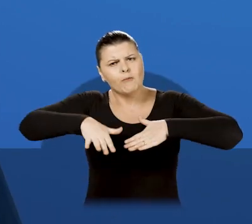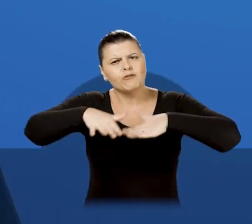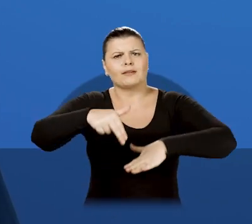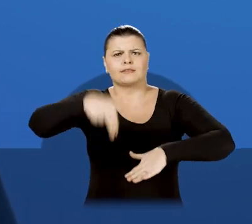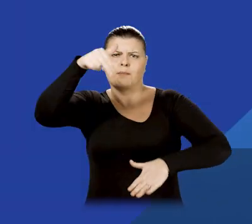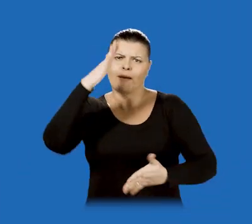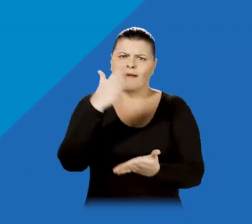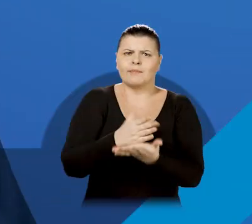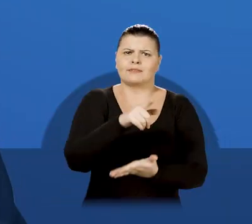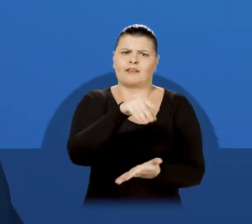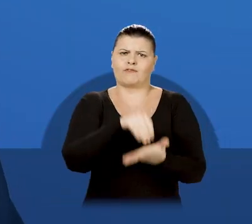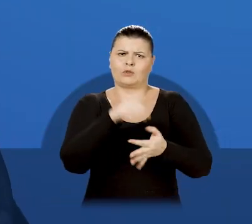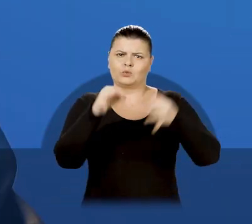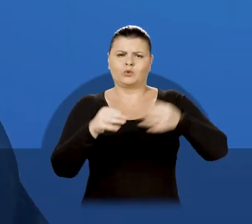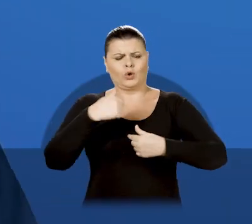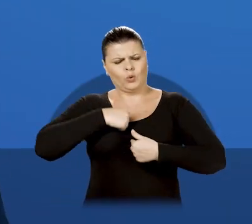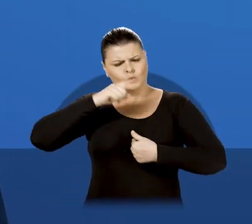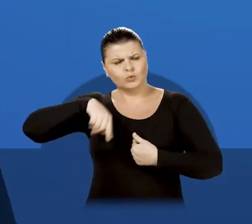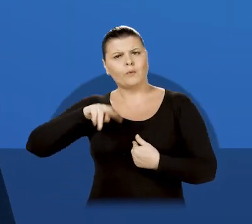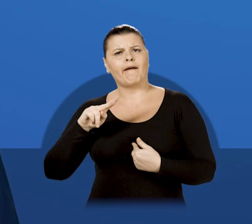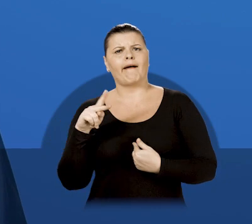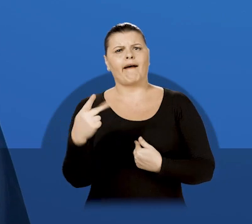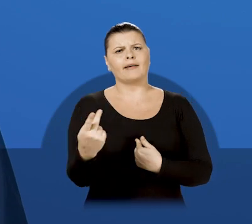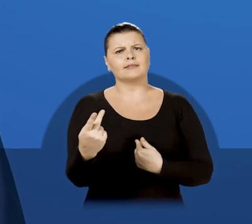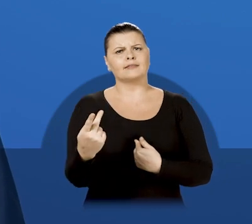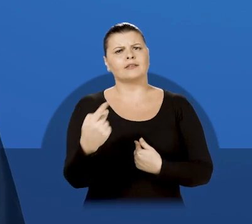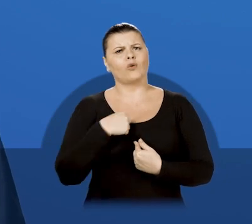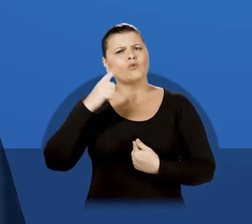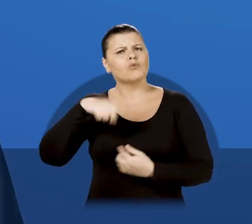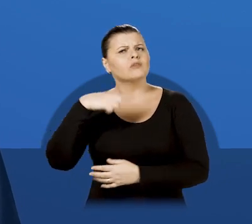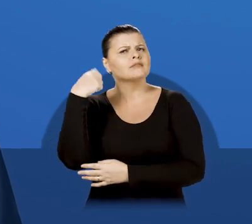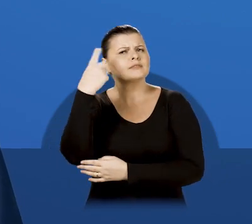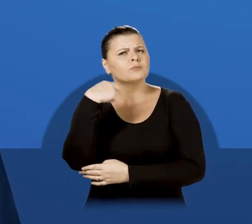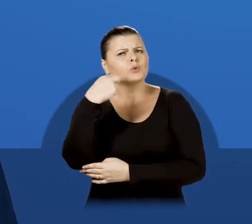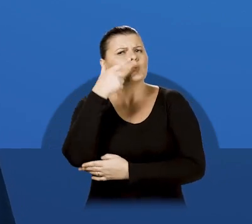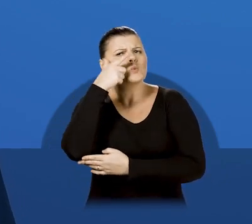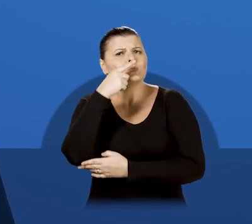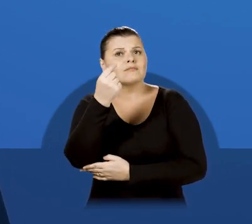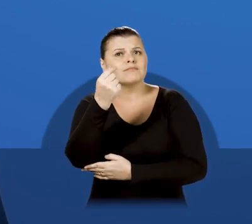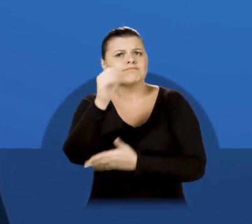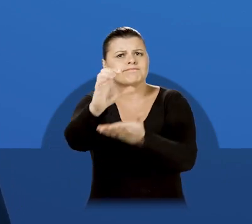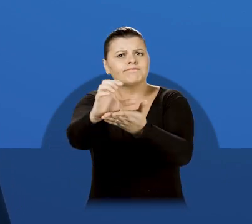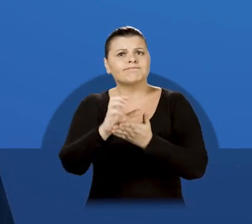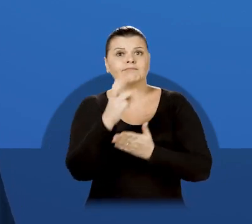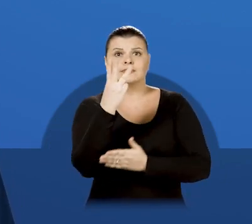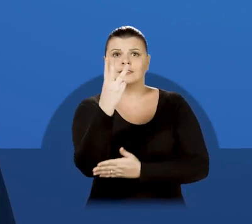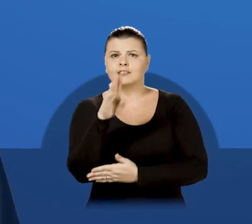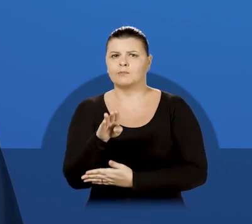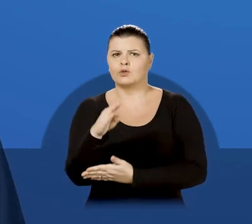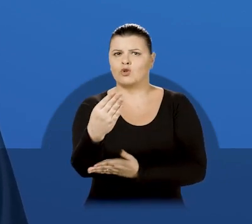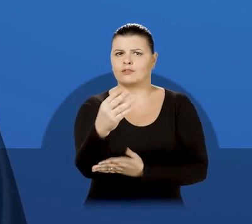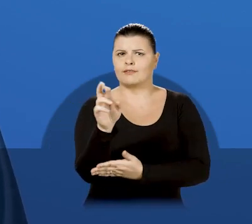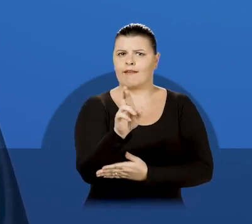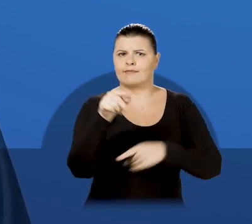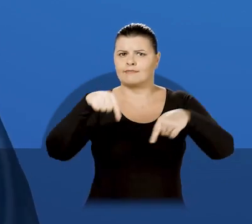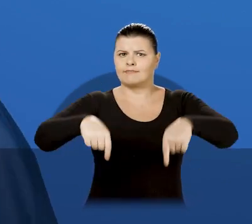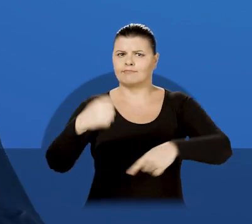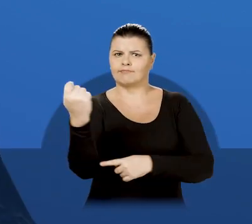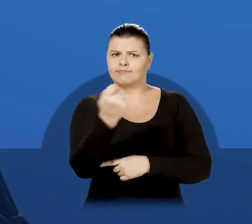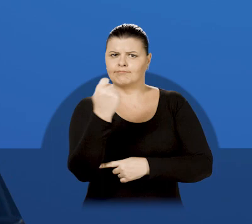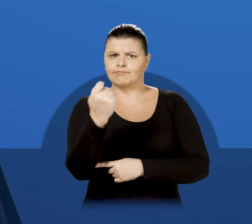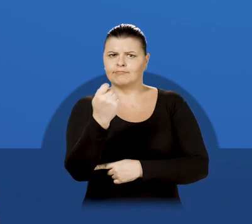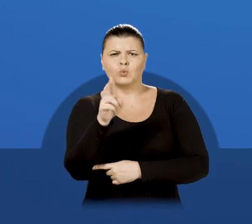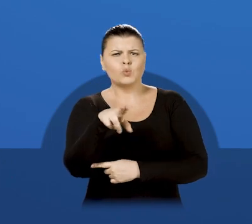acabar com essa injustiça. Eu sou Luiz Carlos Heinz, fui o parlamentar que trouxe mais de 3 bilhões de reais para o Rio Grande.